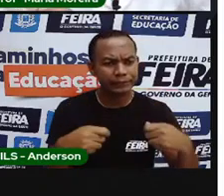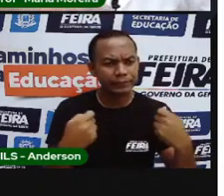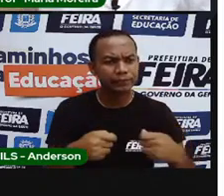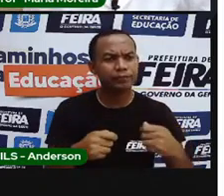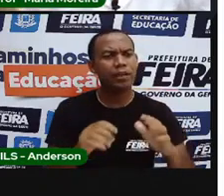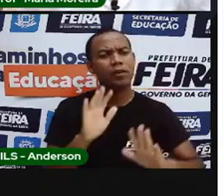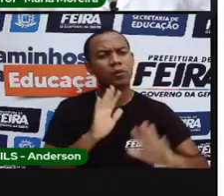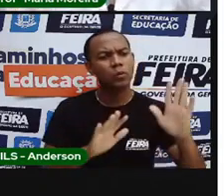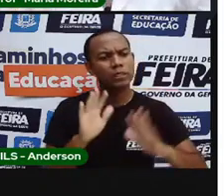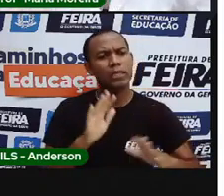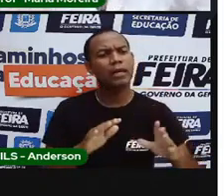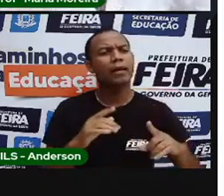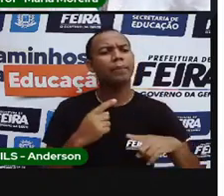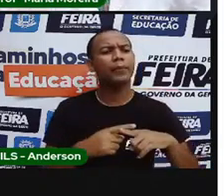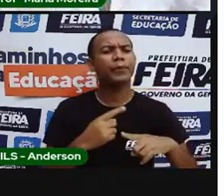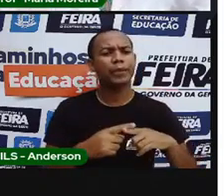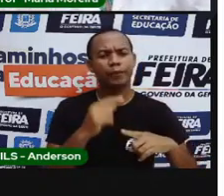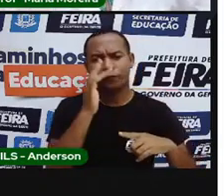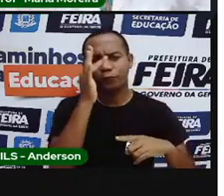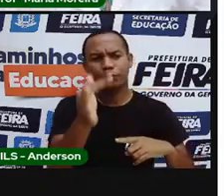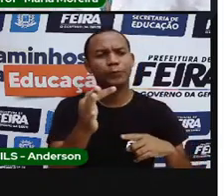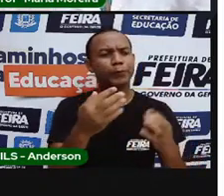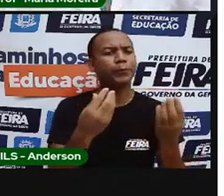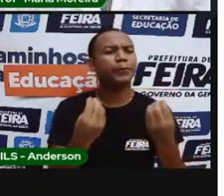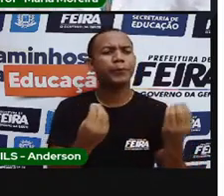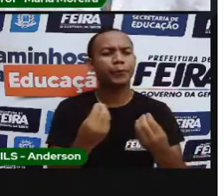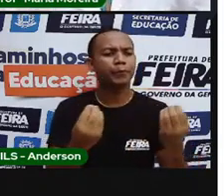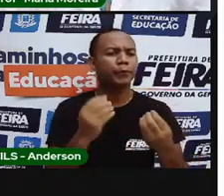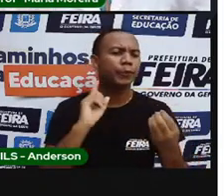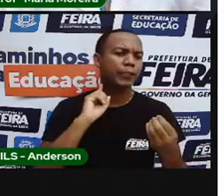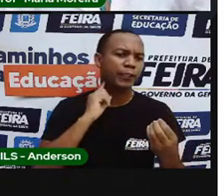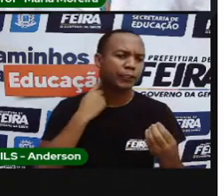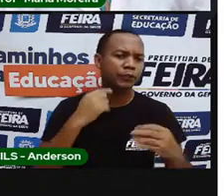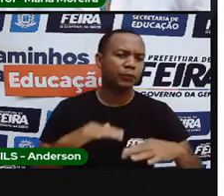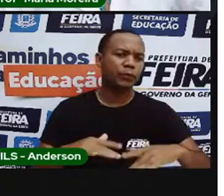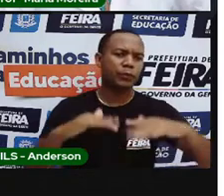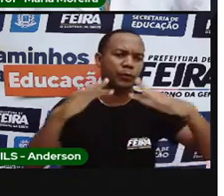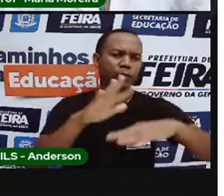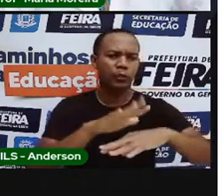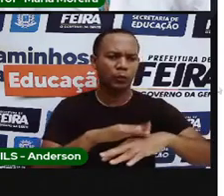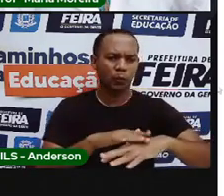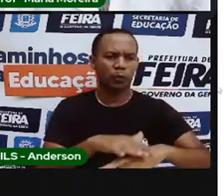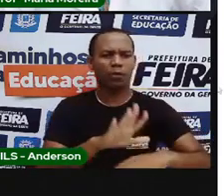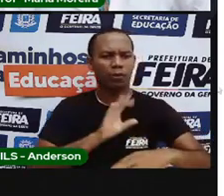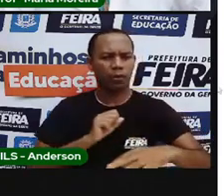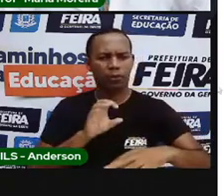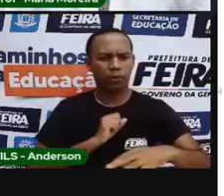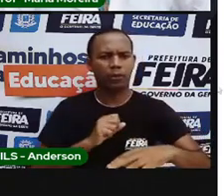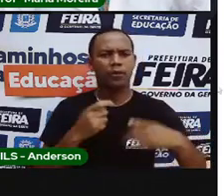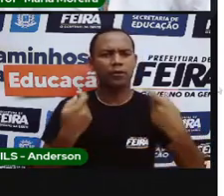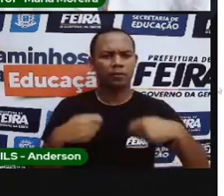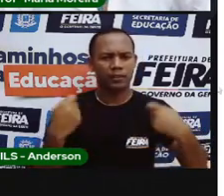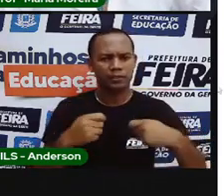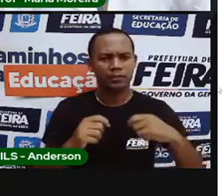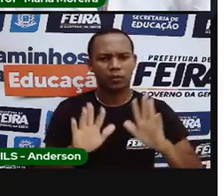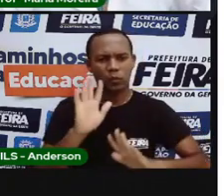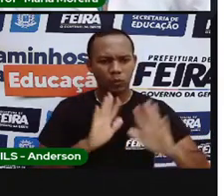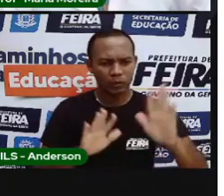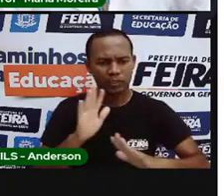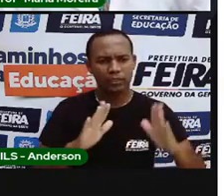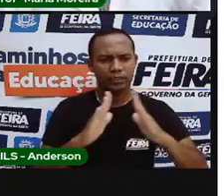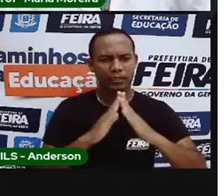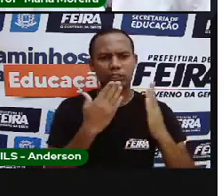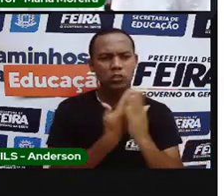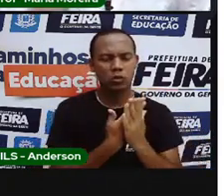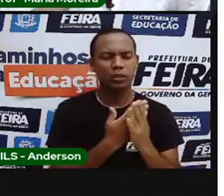essas doenças, essa transmissão de doenças por conta do lixo. O importante é que vocês saibam que o local de lixo é onde? No